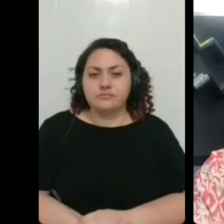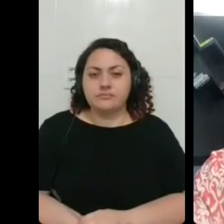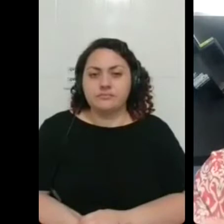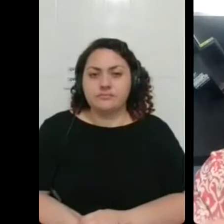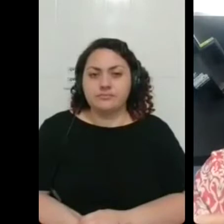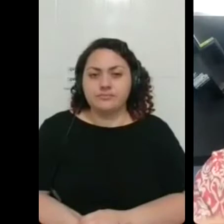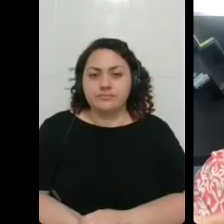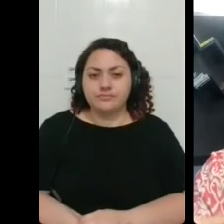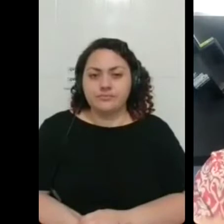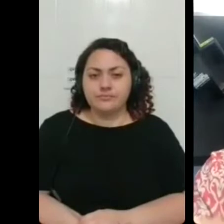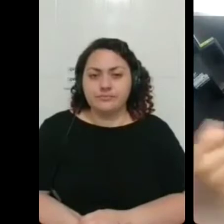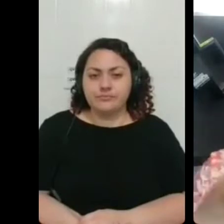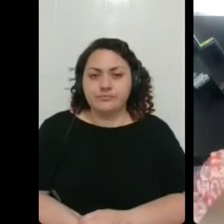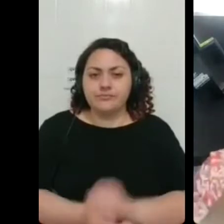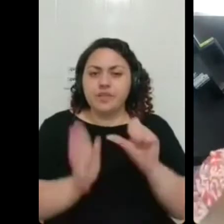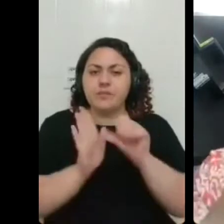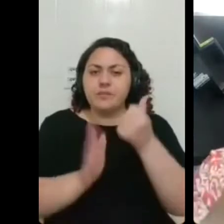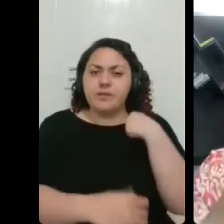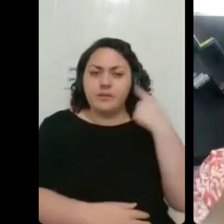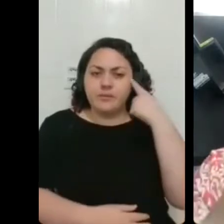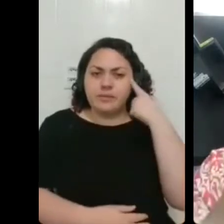alguma coisa pra tirar essa marca né